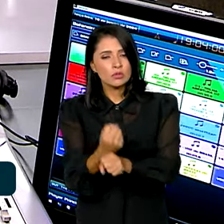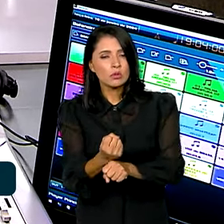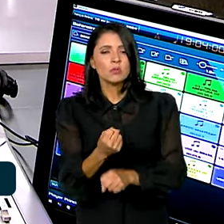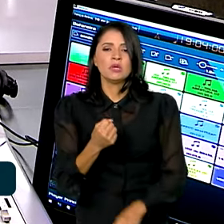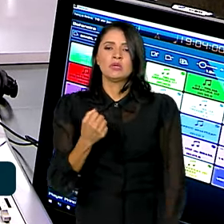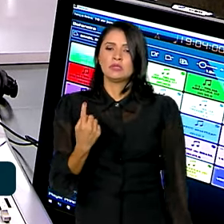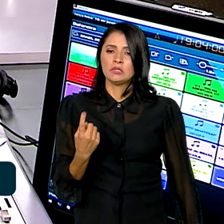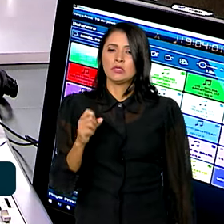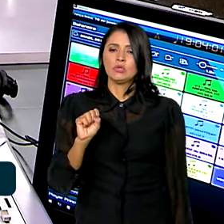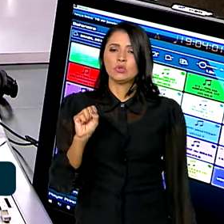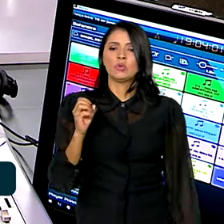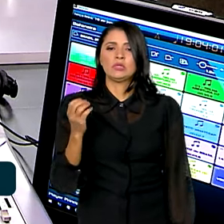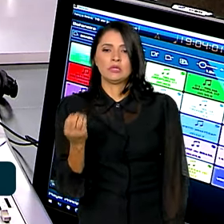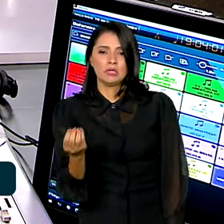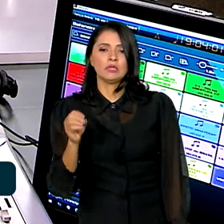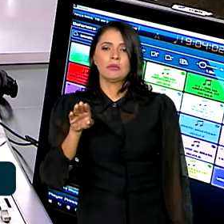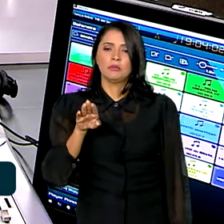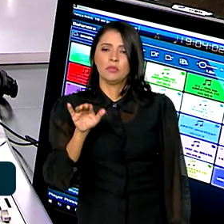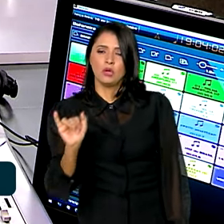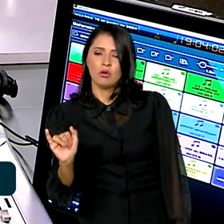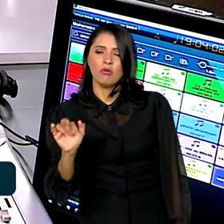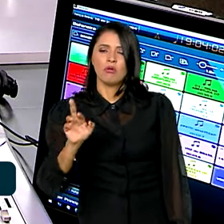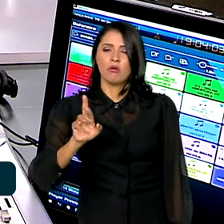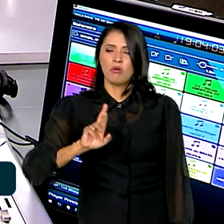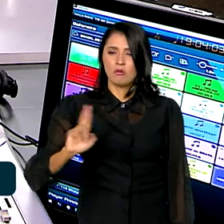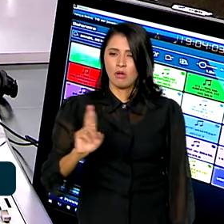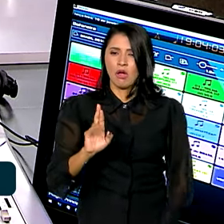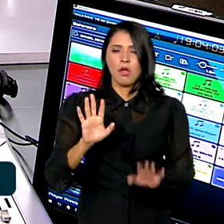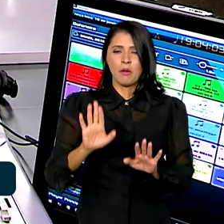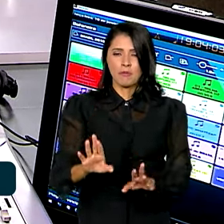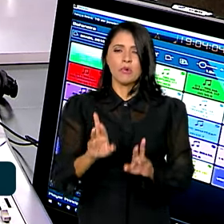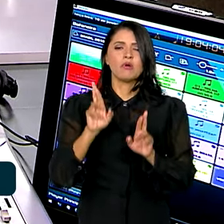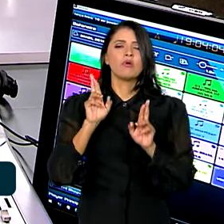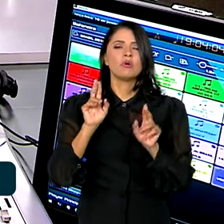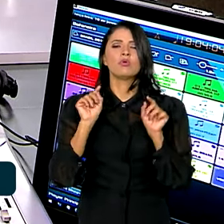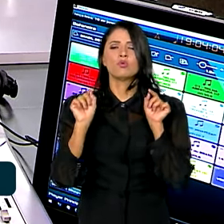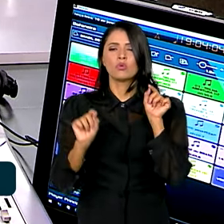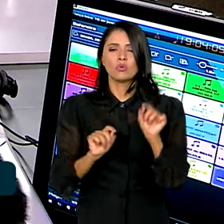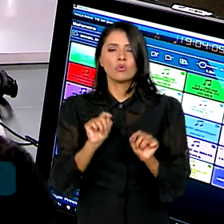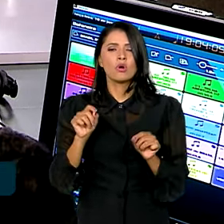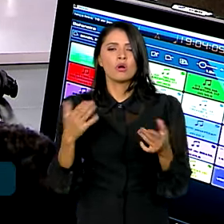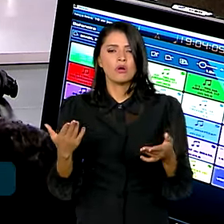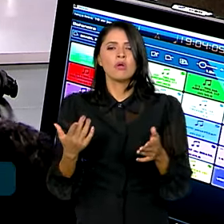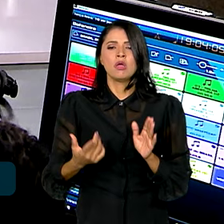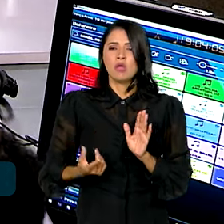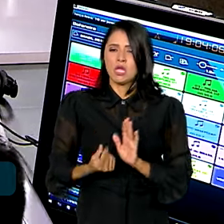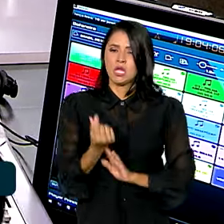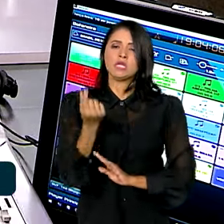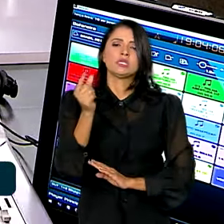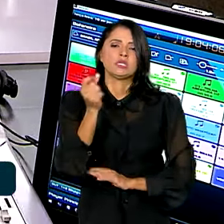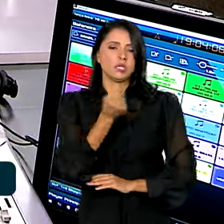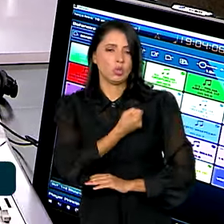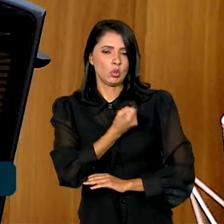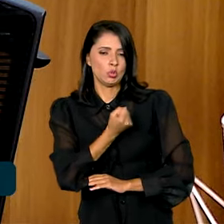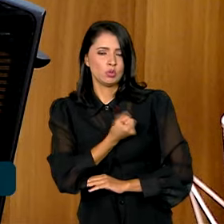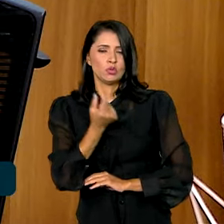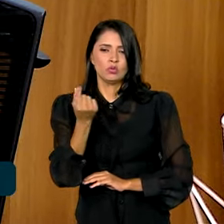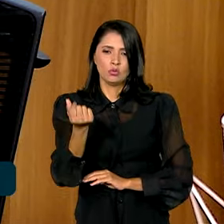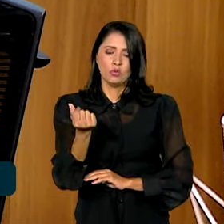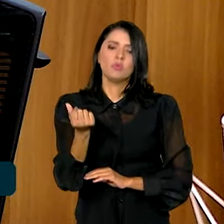180 bilhões. Mas a nossa expectativa é que esse valor, na